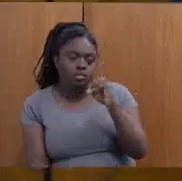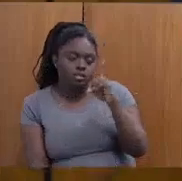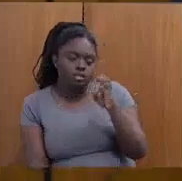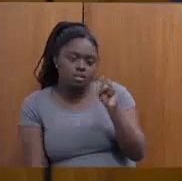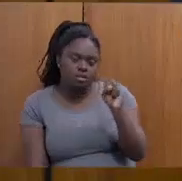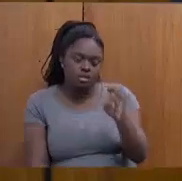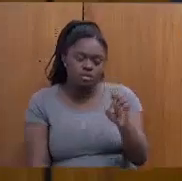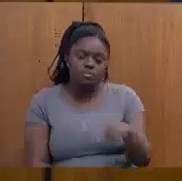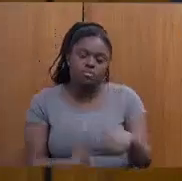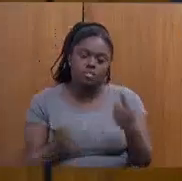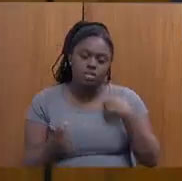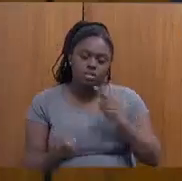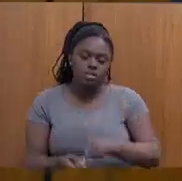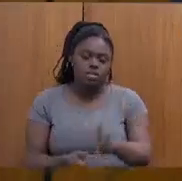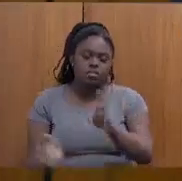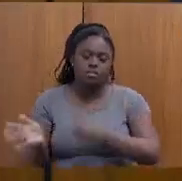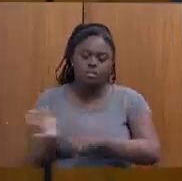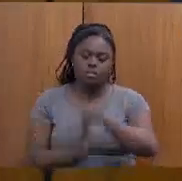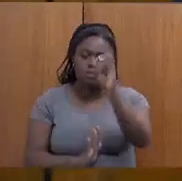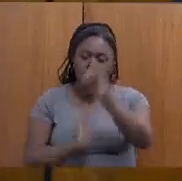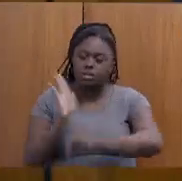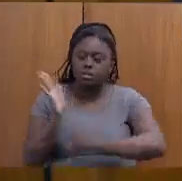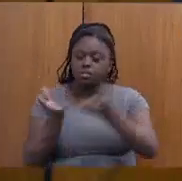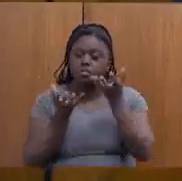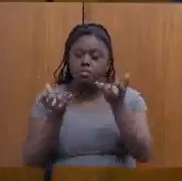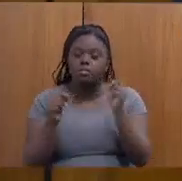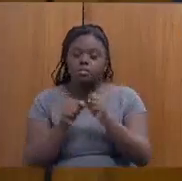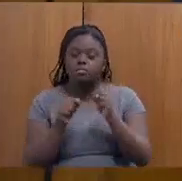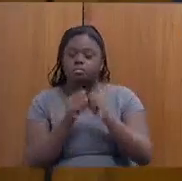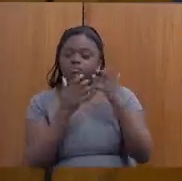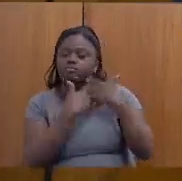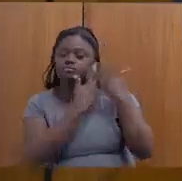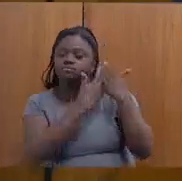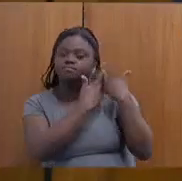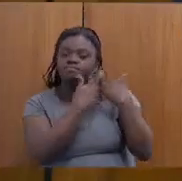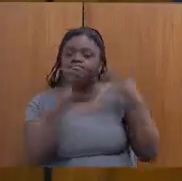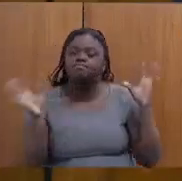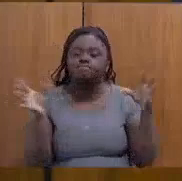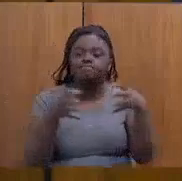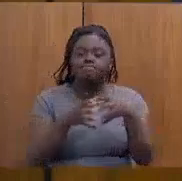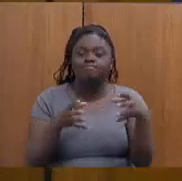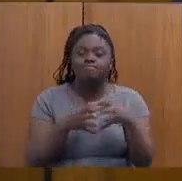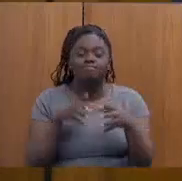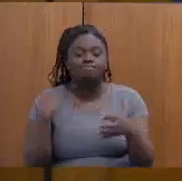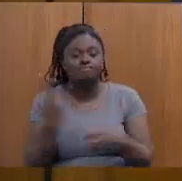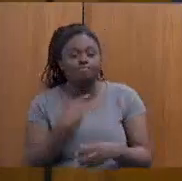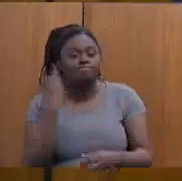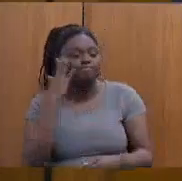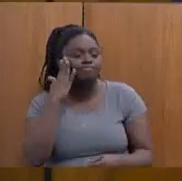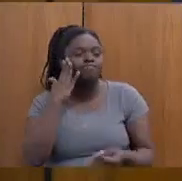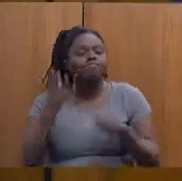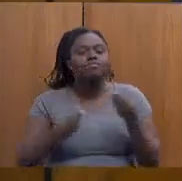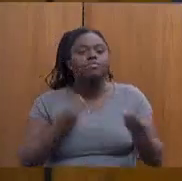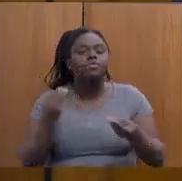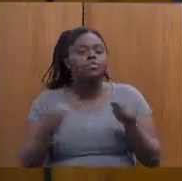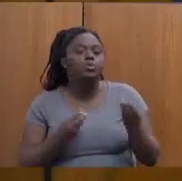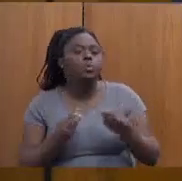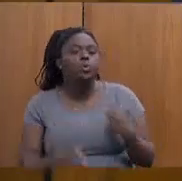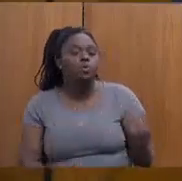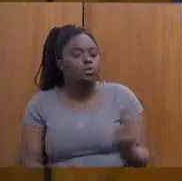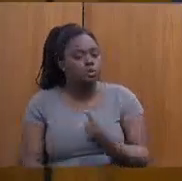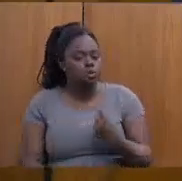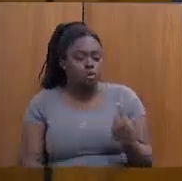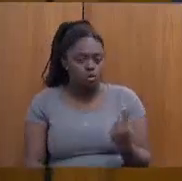sempre pergunto ao orçamento, e eu quero fazer essa reflexão coletiva, para nós termos dimensão do quanto nós, enquanto